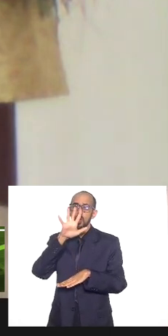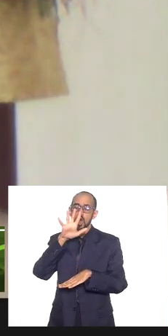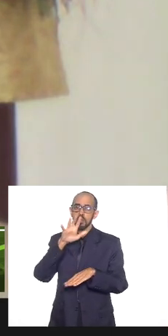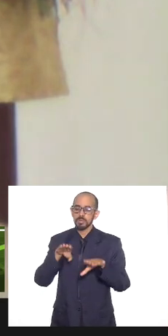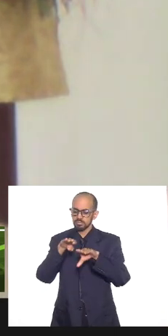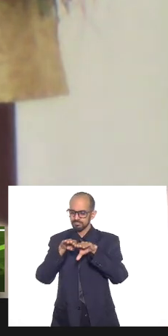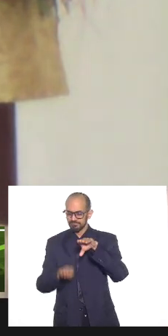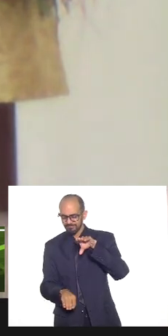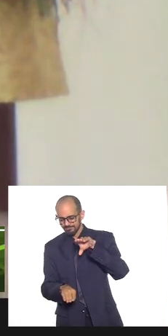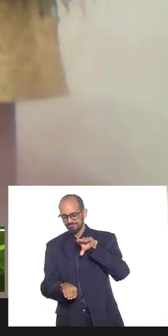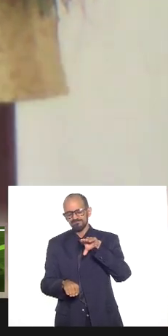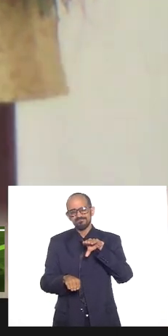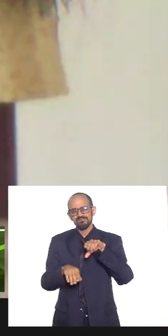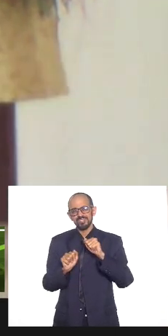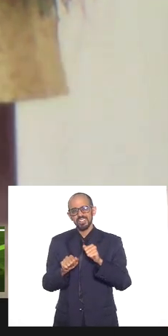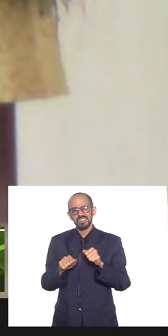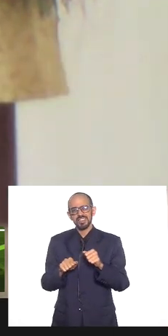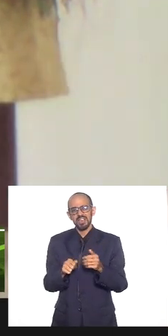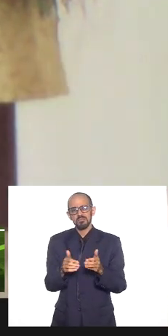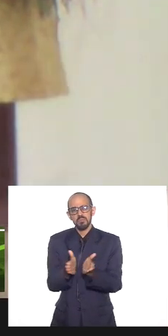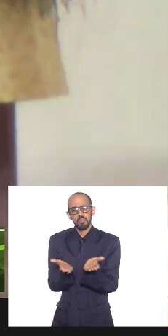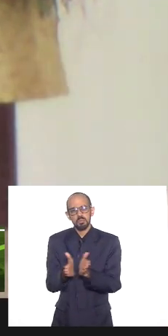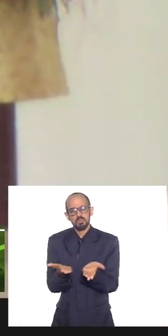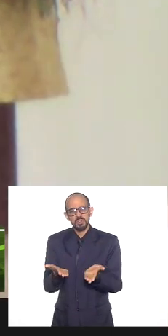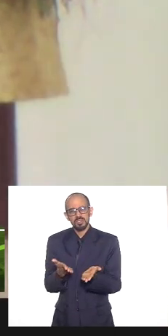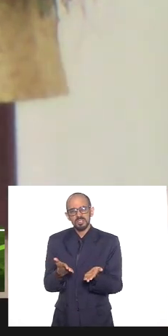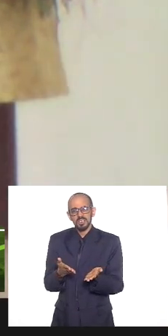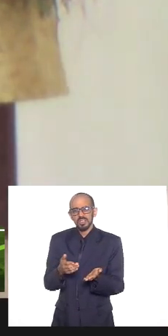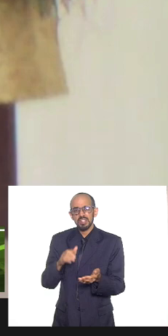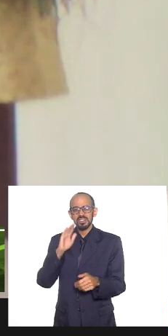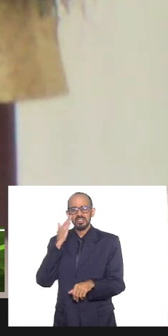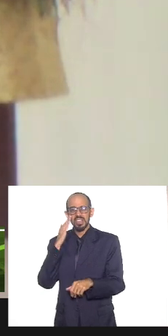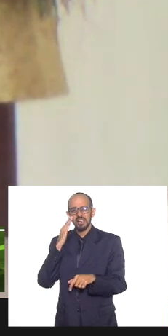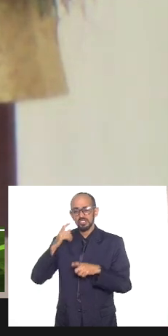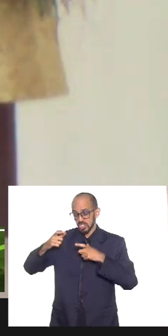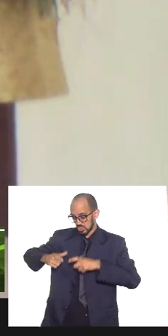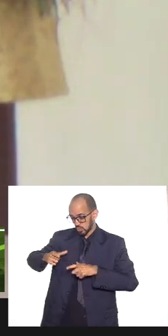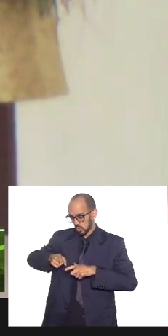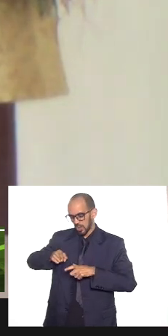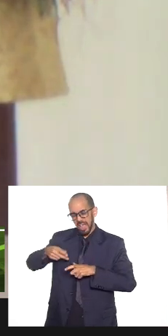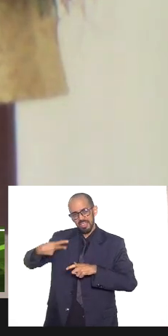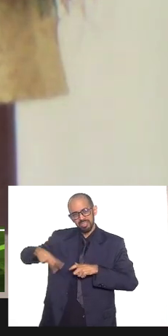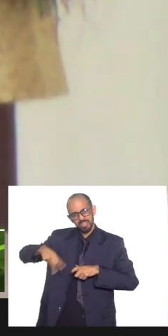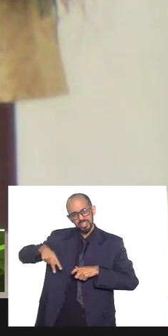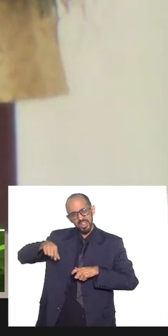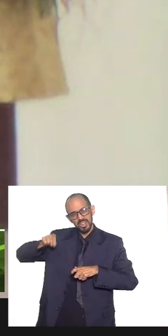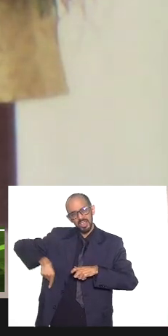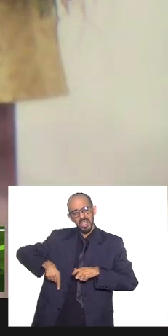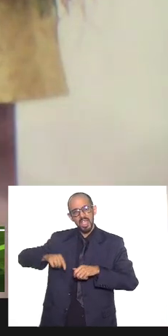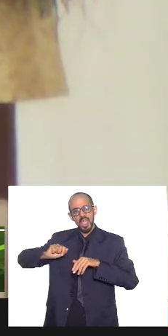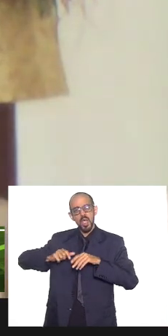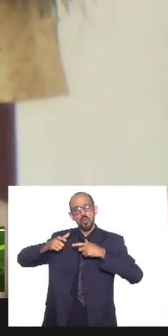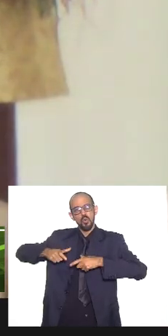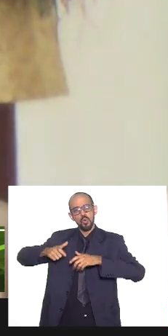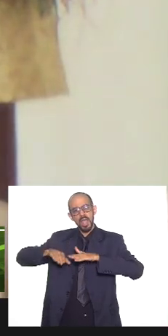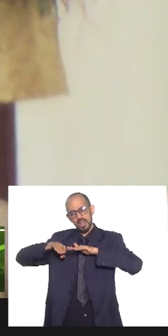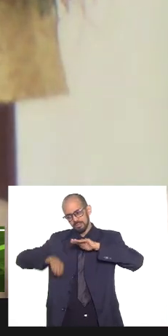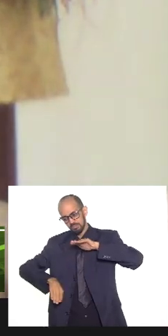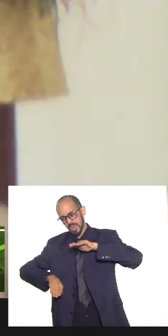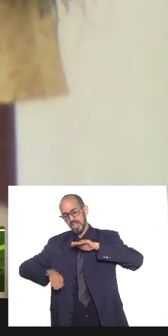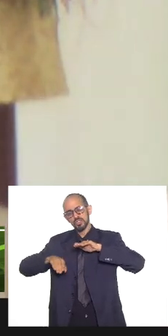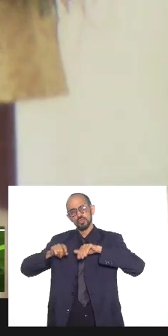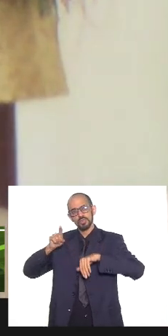subalternidade e que compreende que o lugar que foi reservado para ele é um lugar subalterno e um lugar do mal.